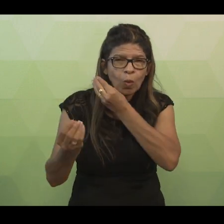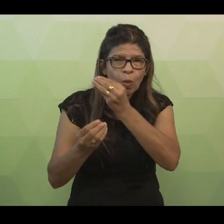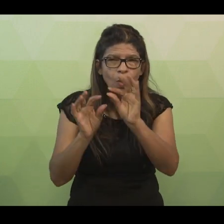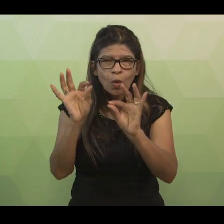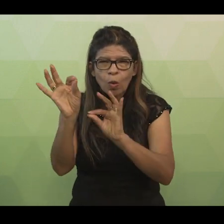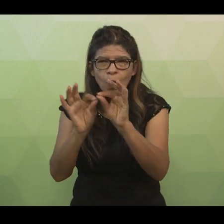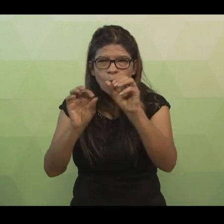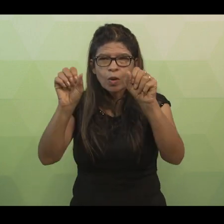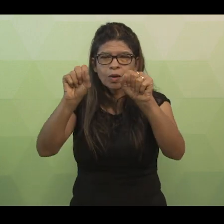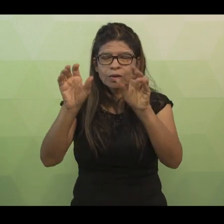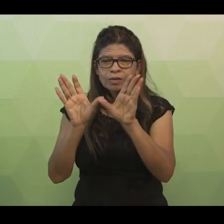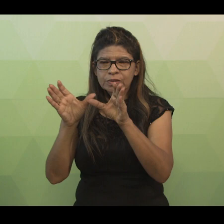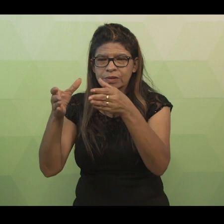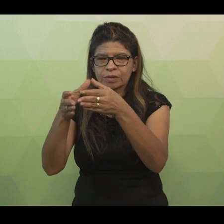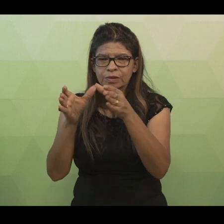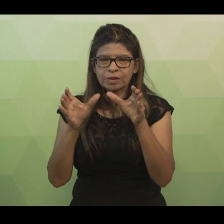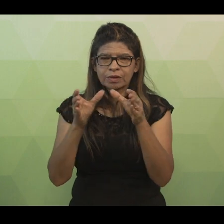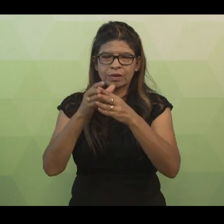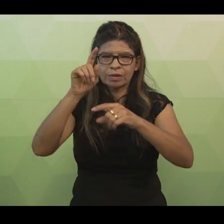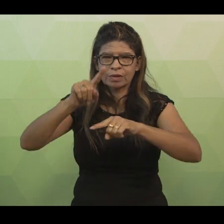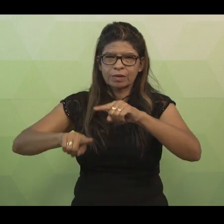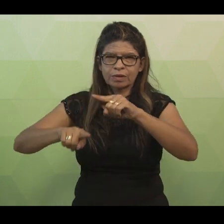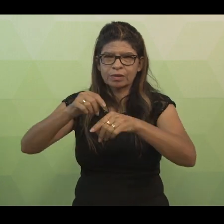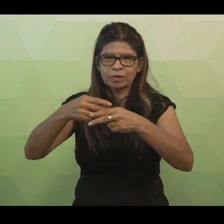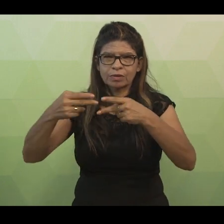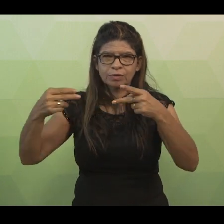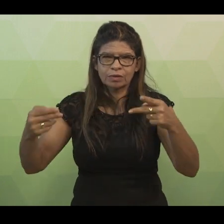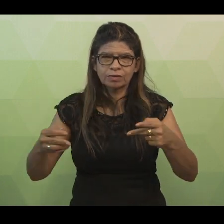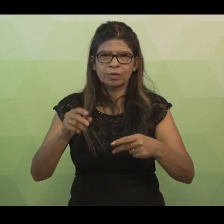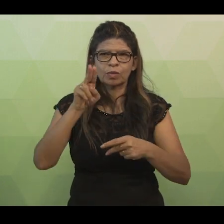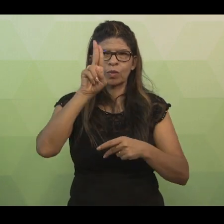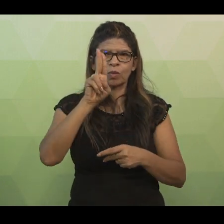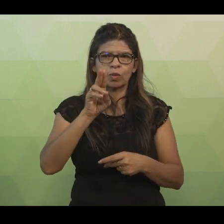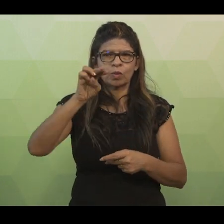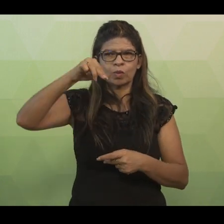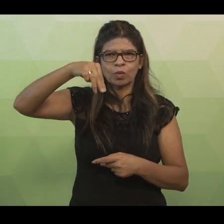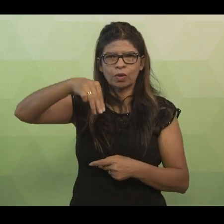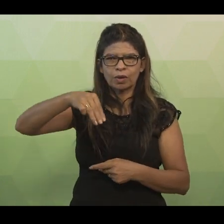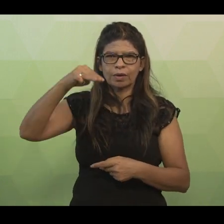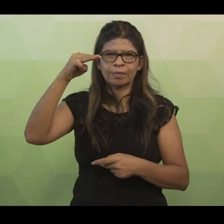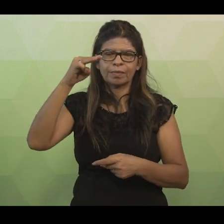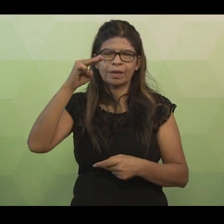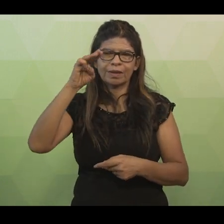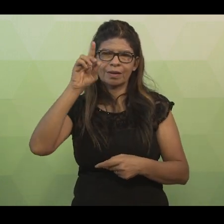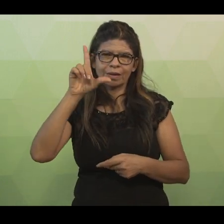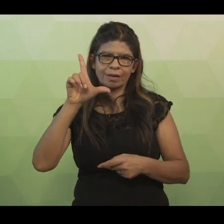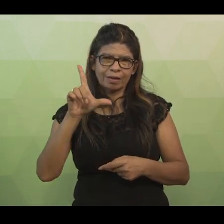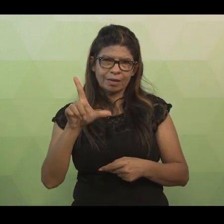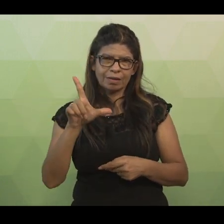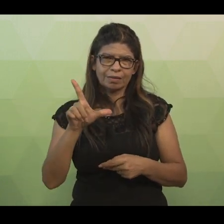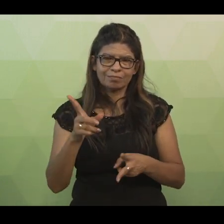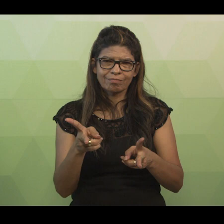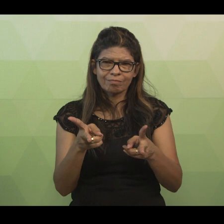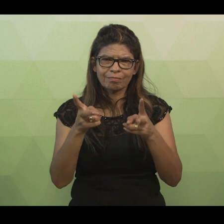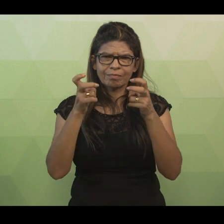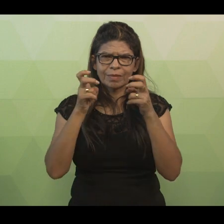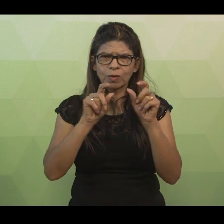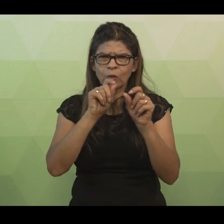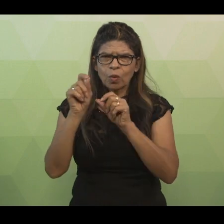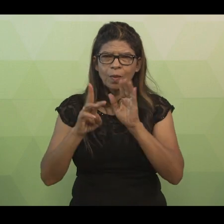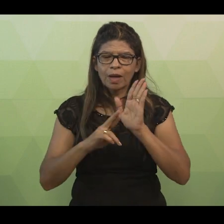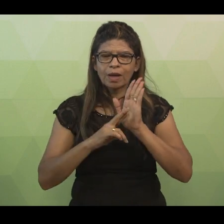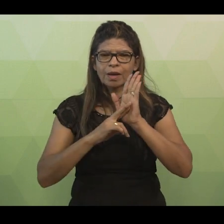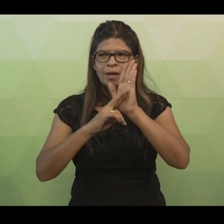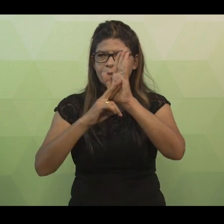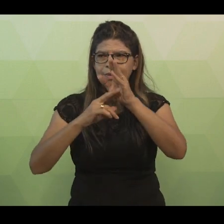construindo os diagramas de classe através da linguagem UML. Aprendemos a identificar e fazer a representação